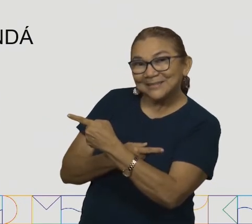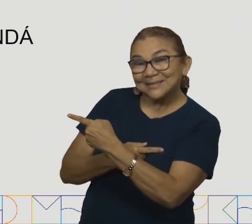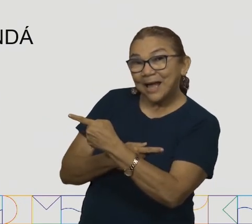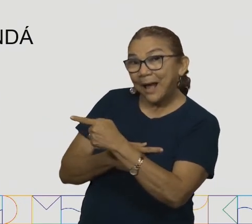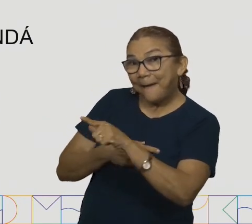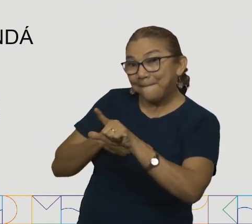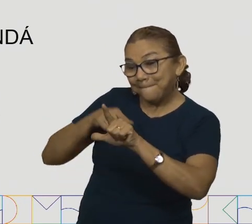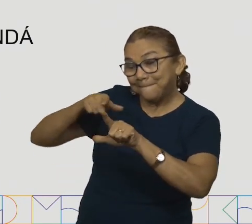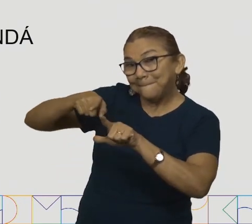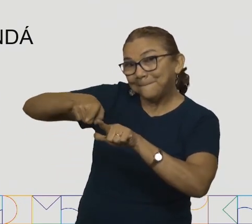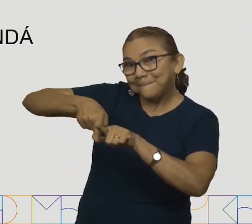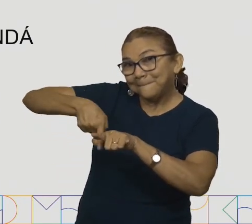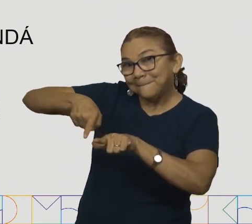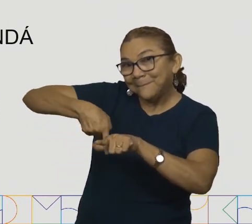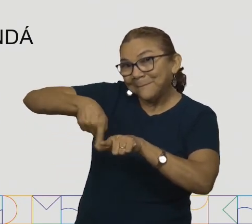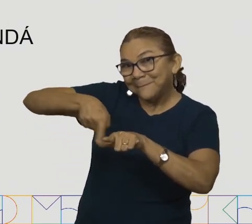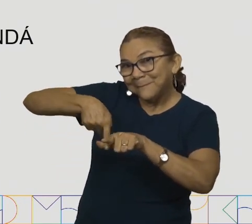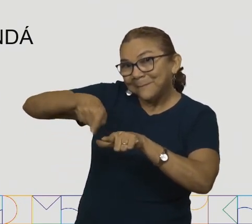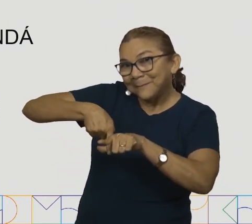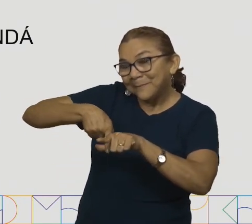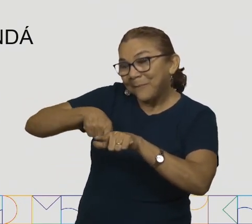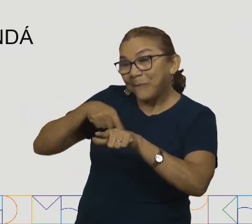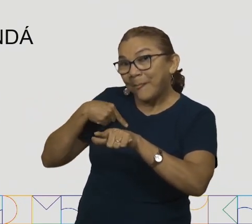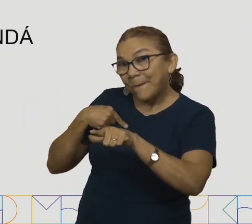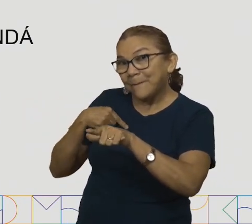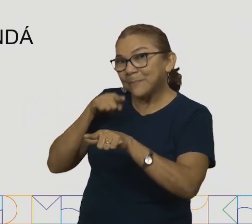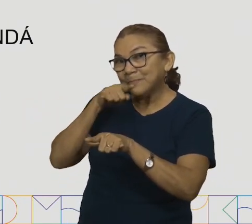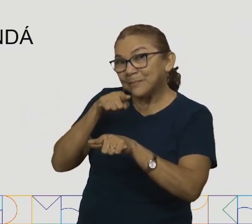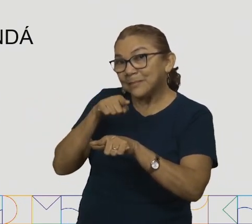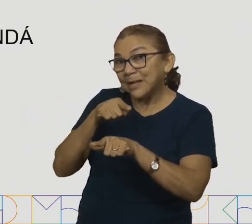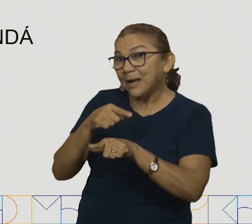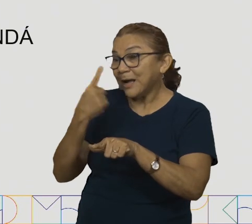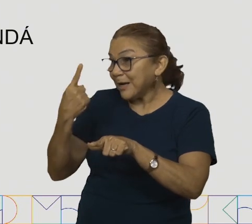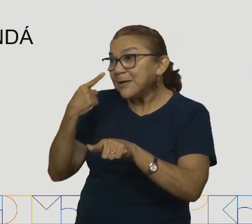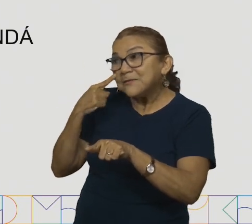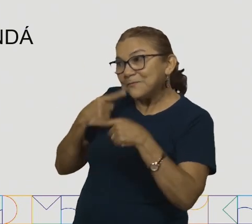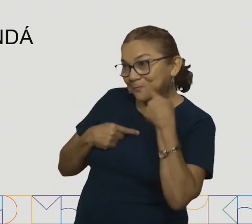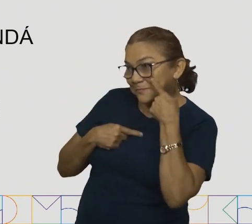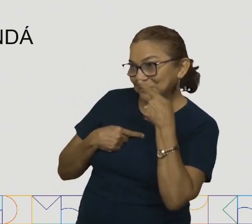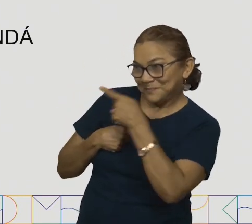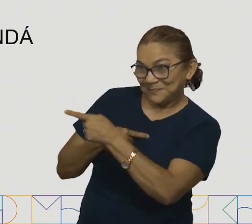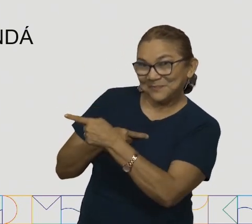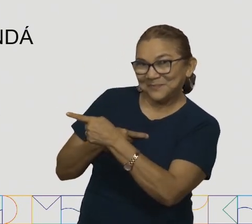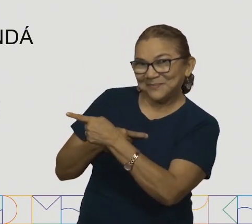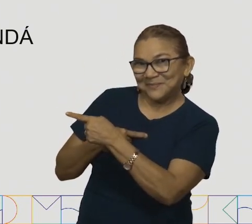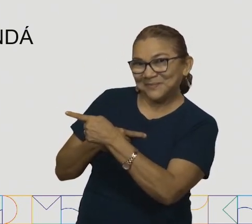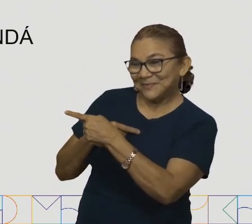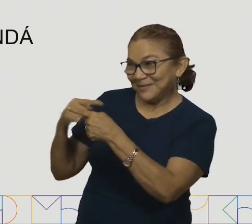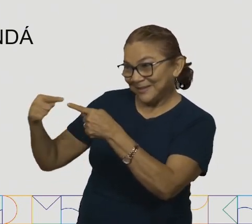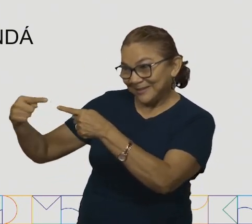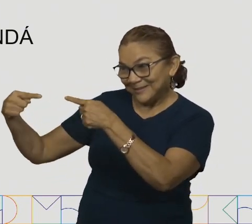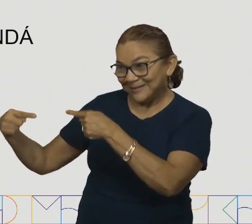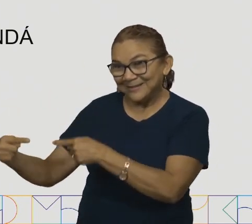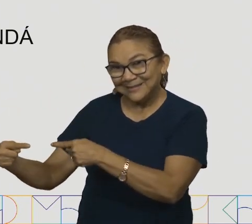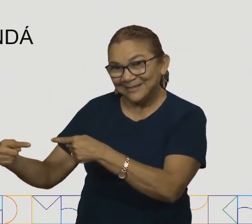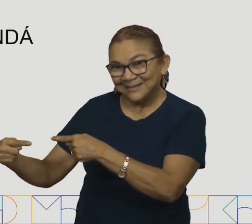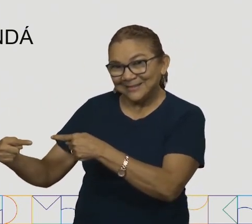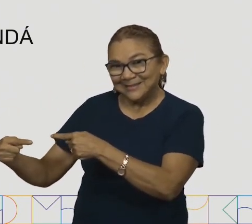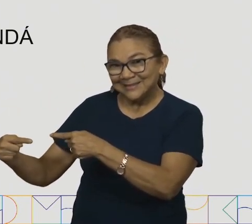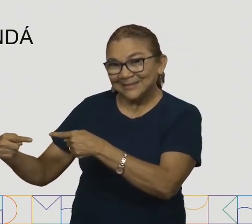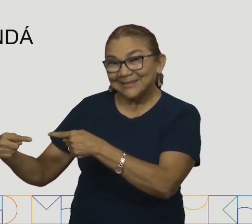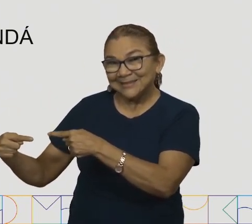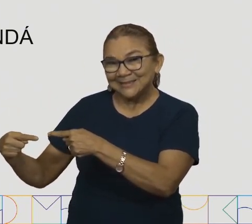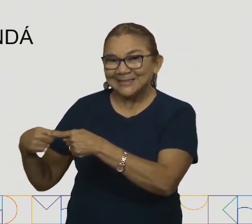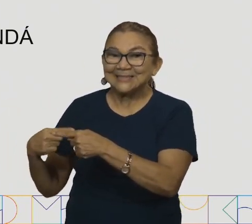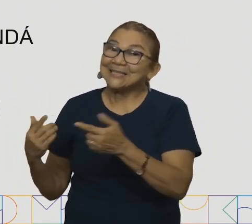pé de jacarandá. Uma vez esquindolalê, outra vez esquindolalá.